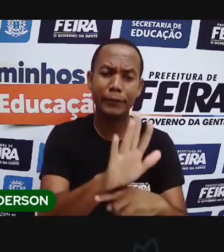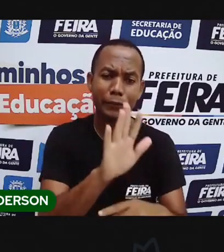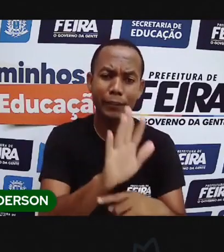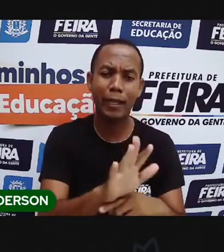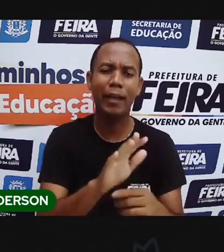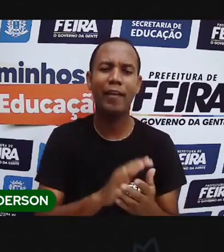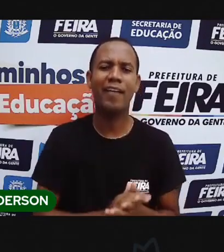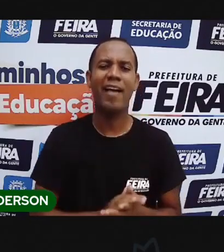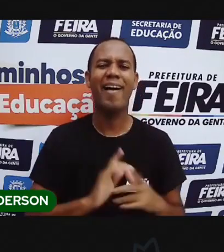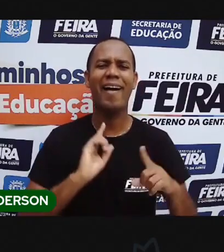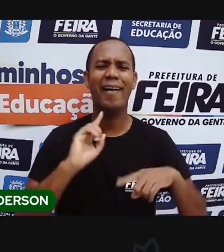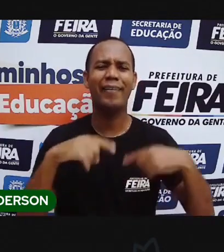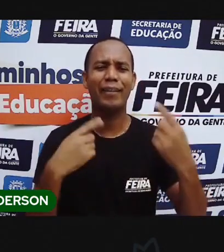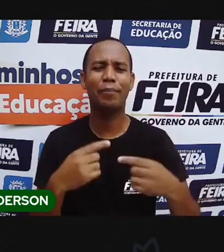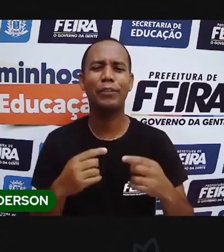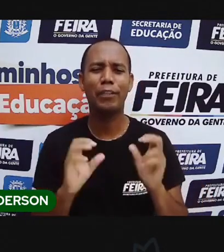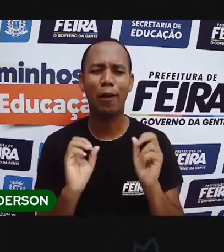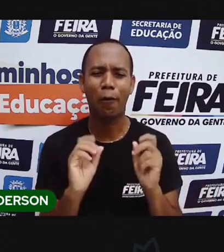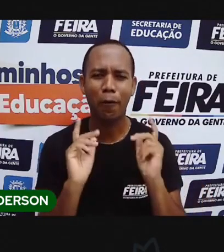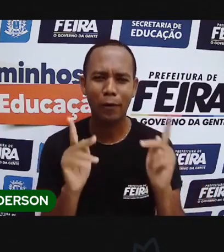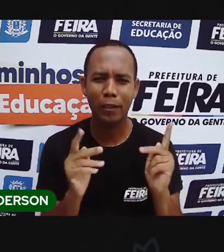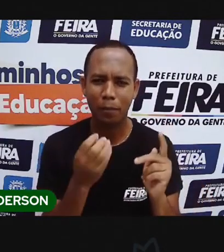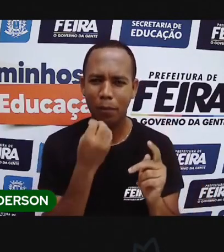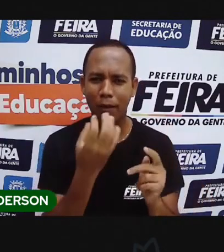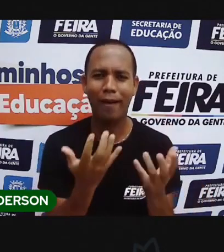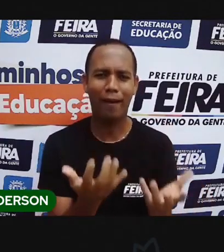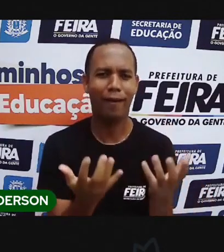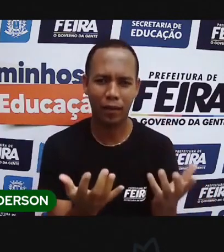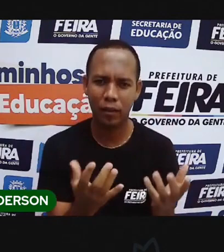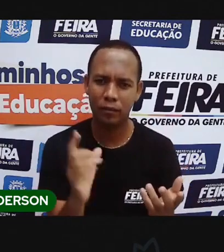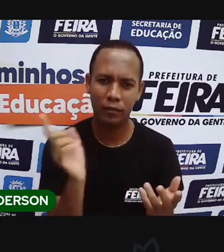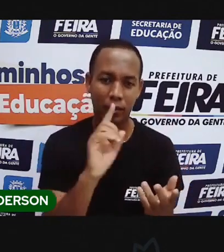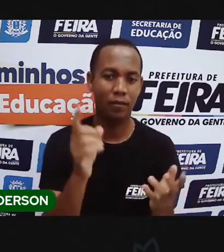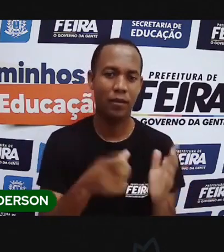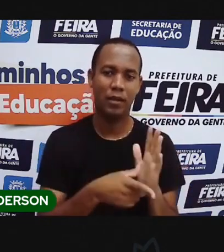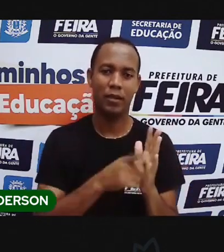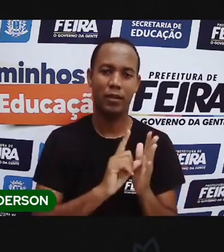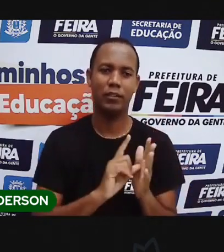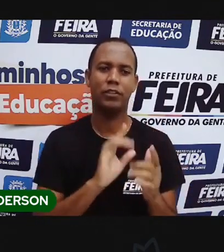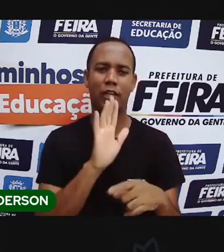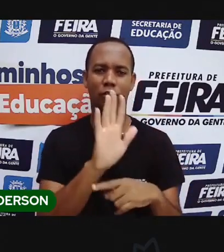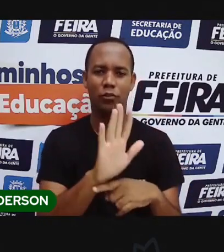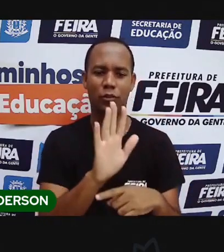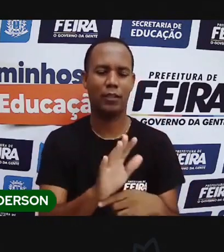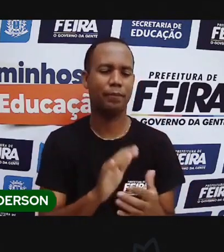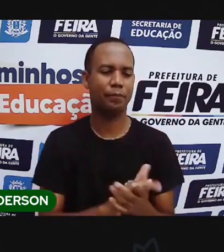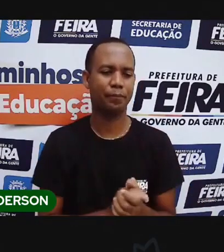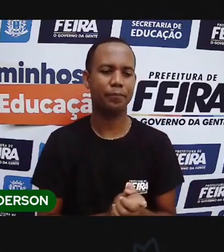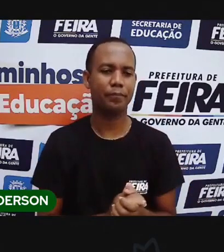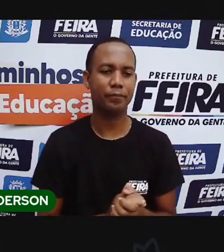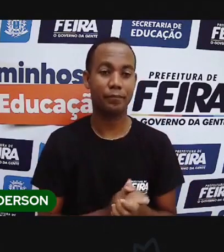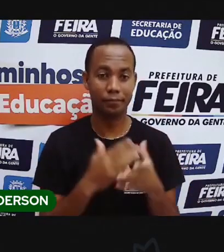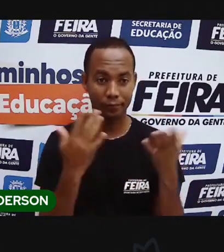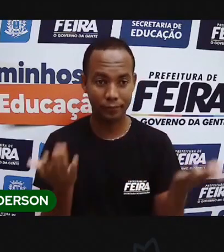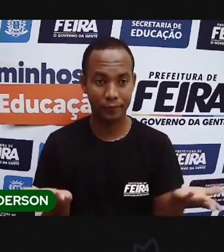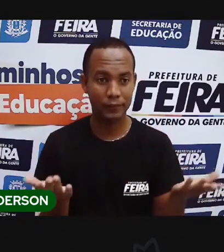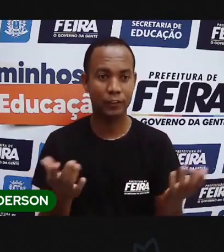finalzinho e querer o quê? Ganhar aquilo também. Certo? Então, vamos lá. 26 de abril,